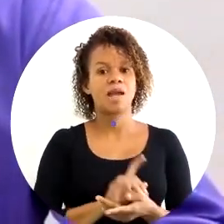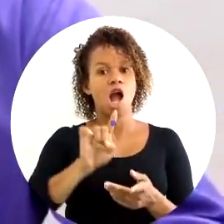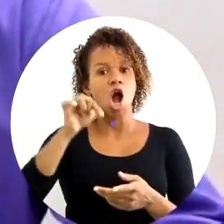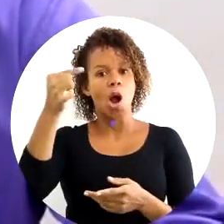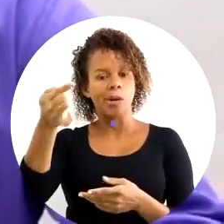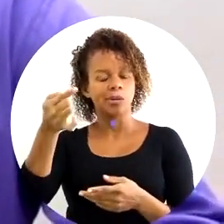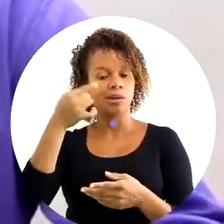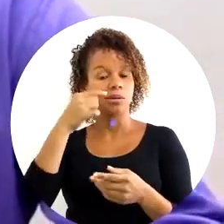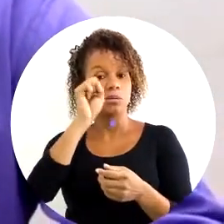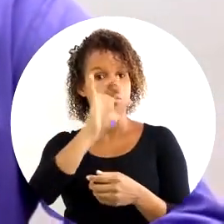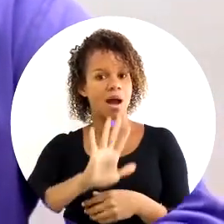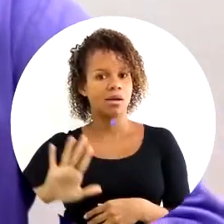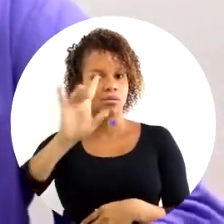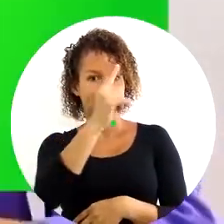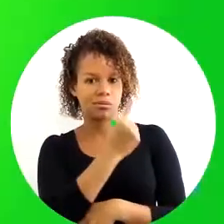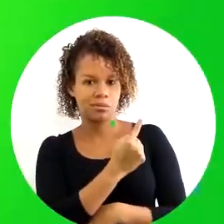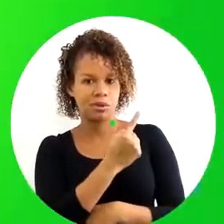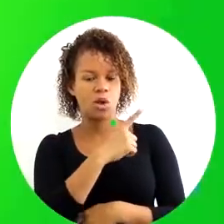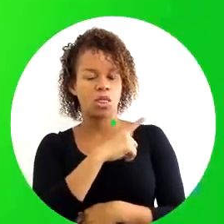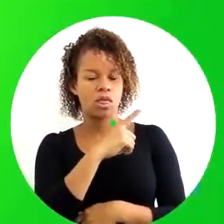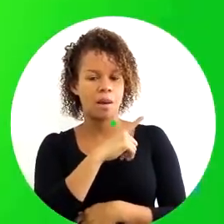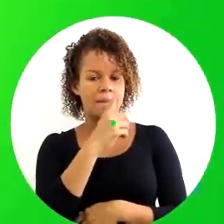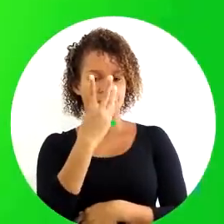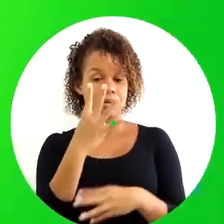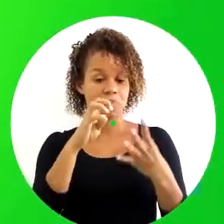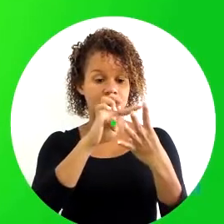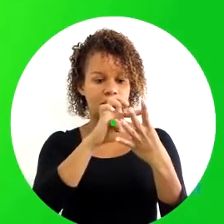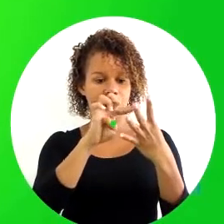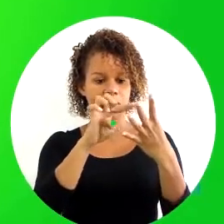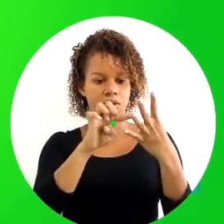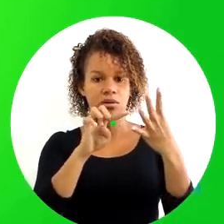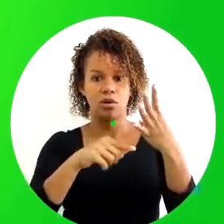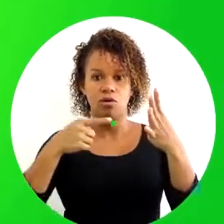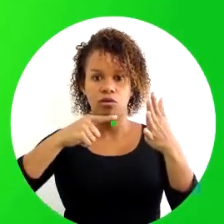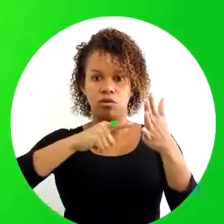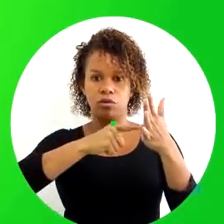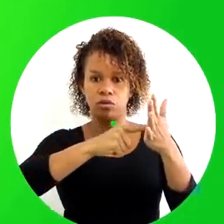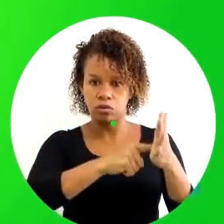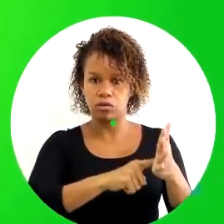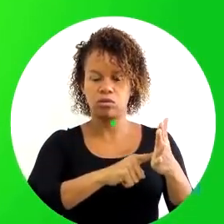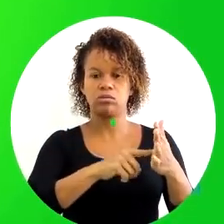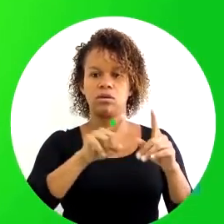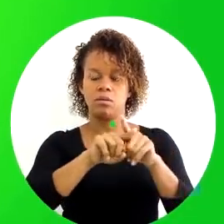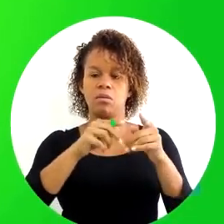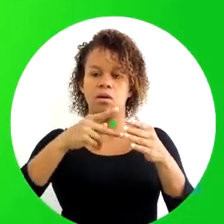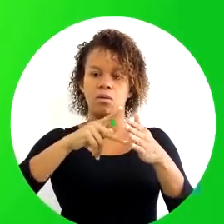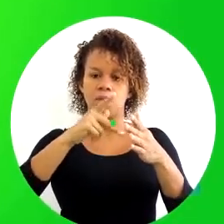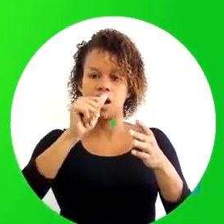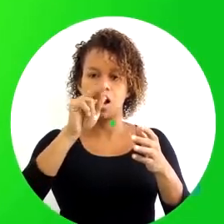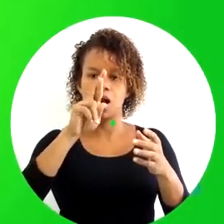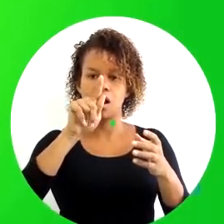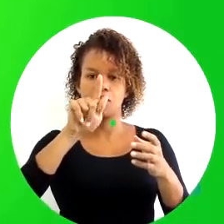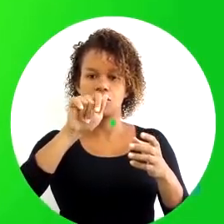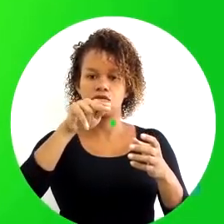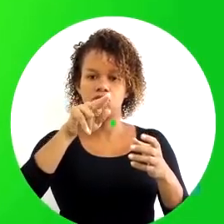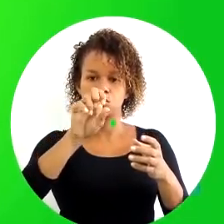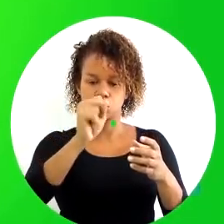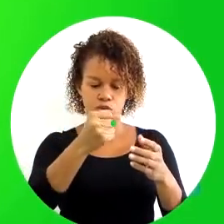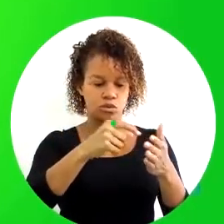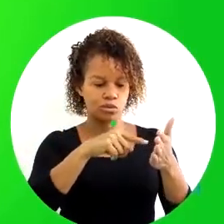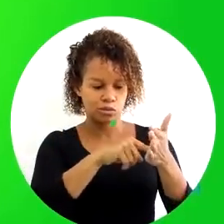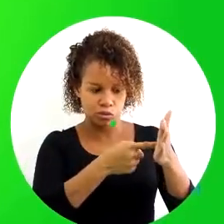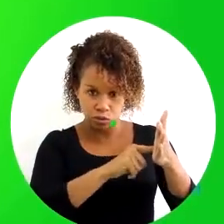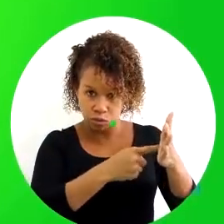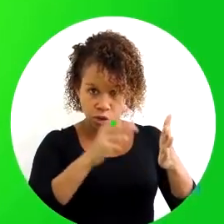figura para você dar uma olhada. Eu tenho uma peça aí com quatro furos e quatro parafusos. Qual parafuso